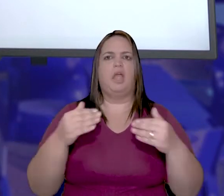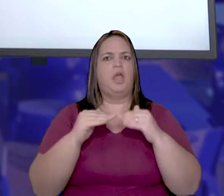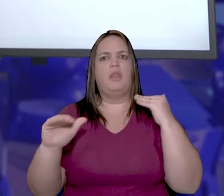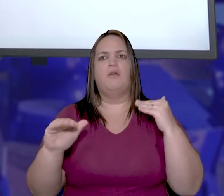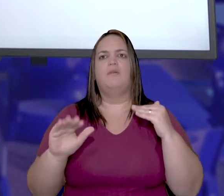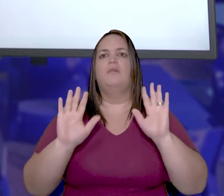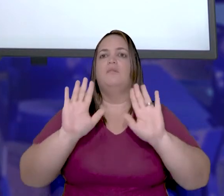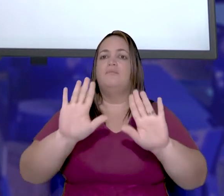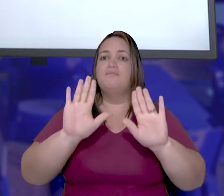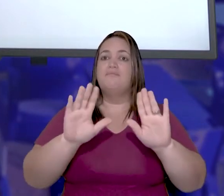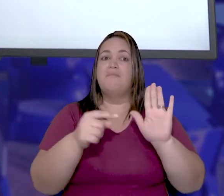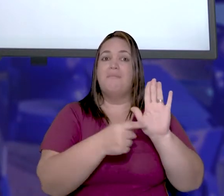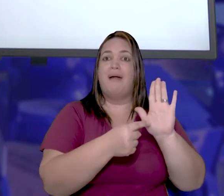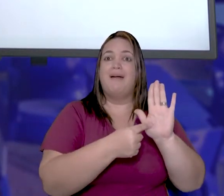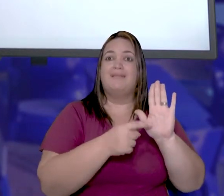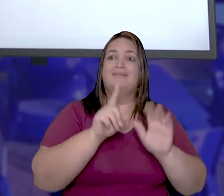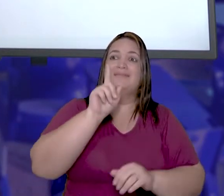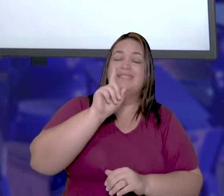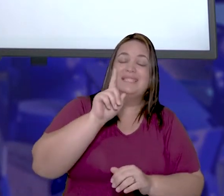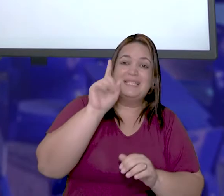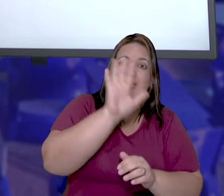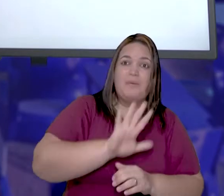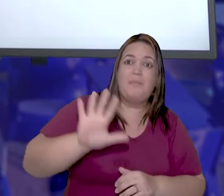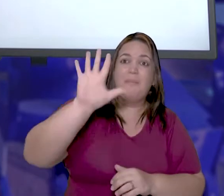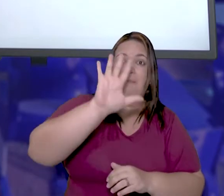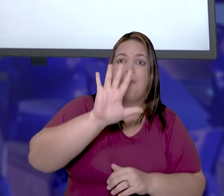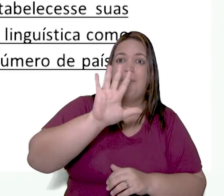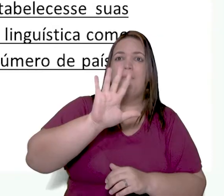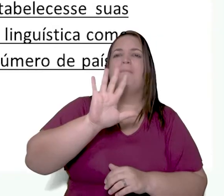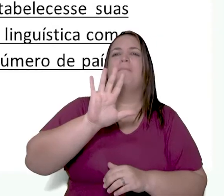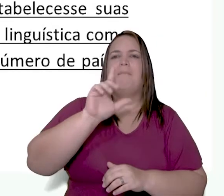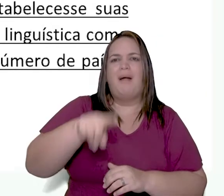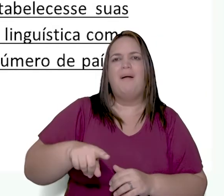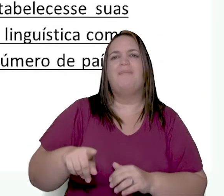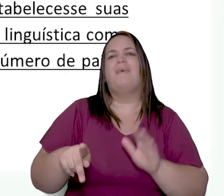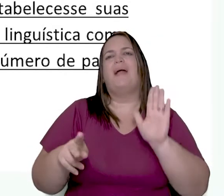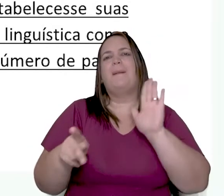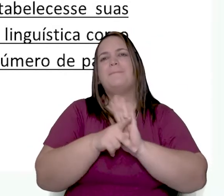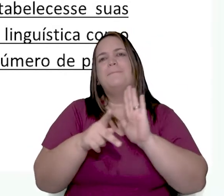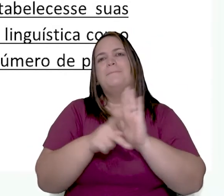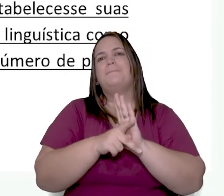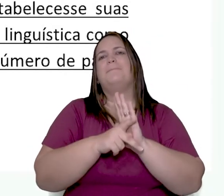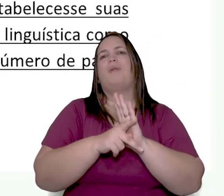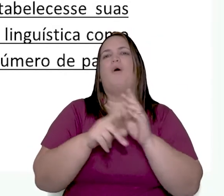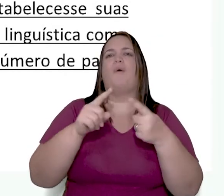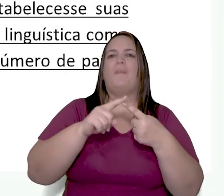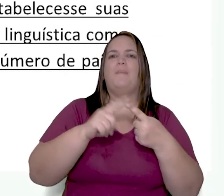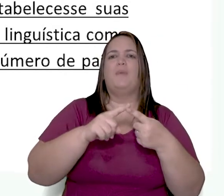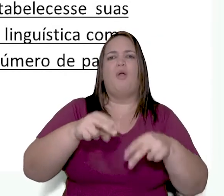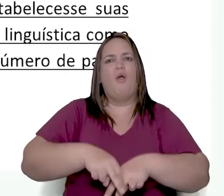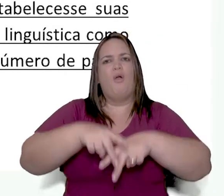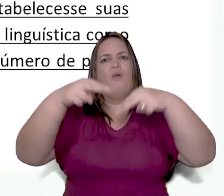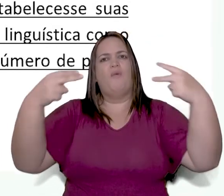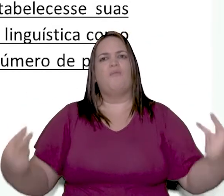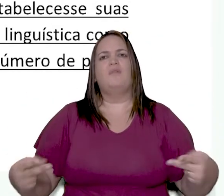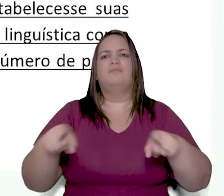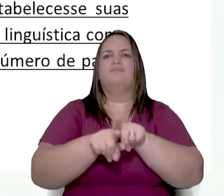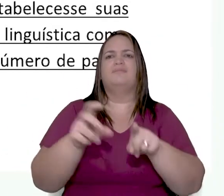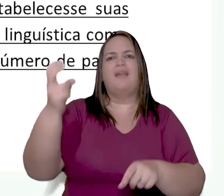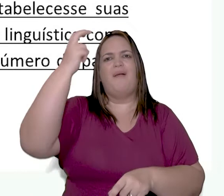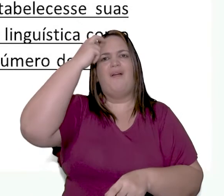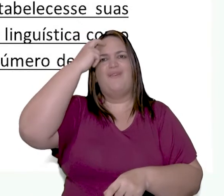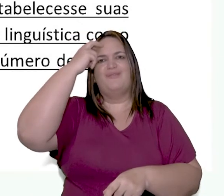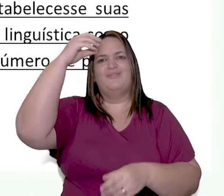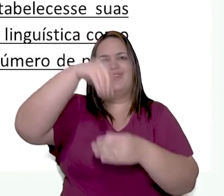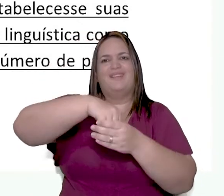antropólogos. Mas, ainda hoje, é esse mapa, ou seja, o mapa de Mordock, que nós temos como